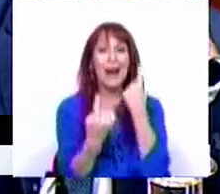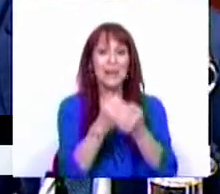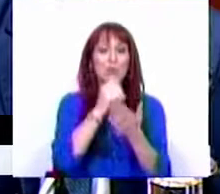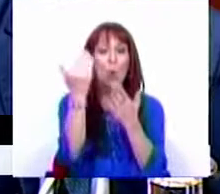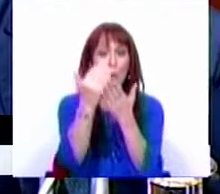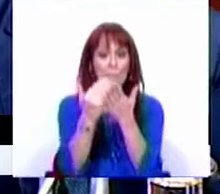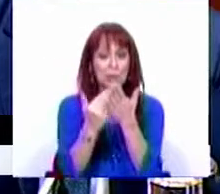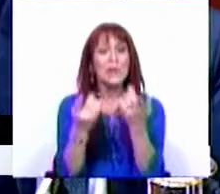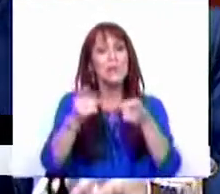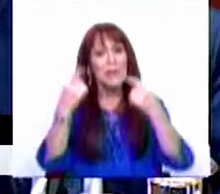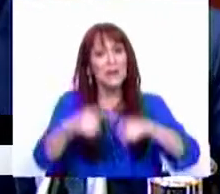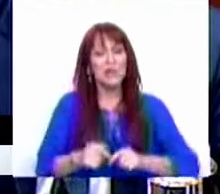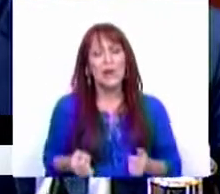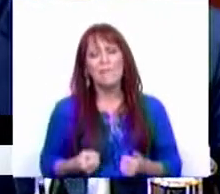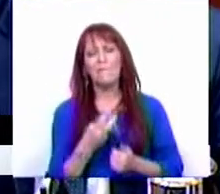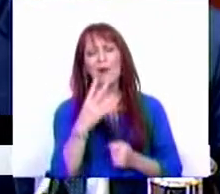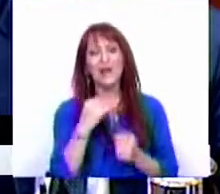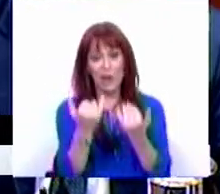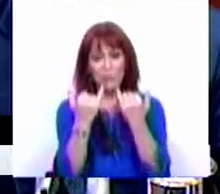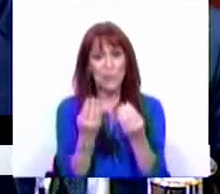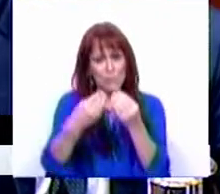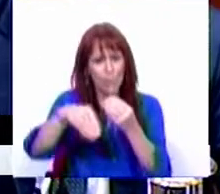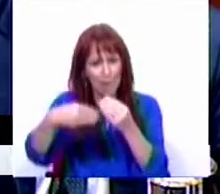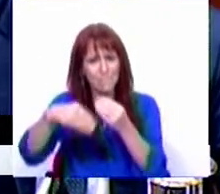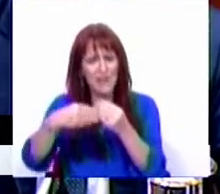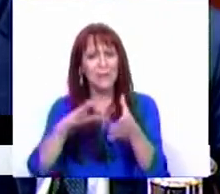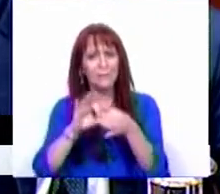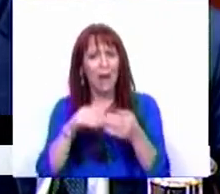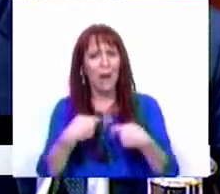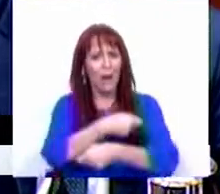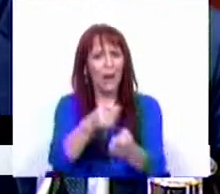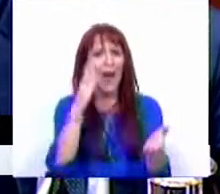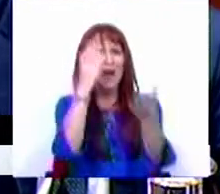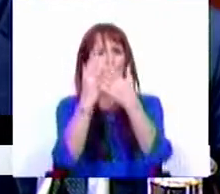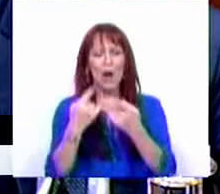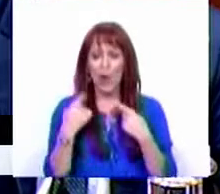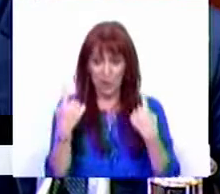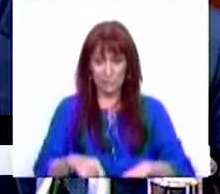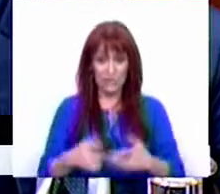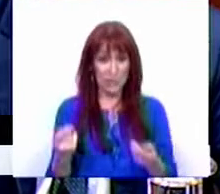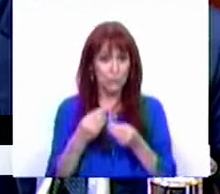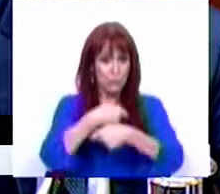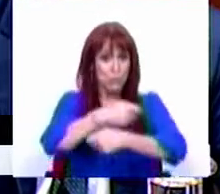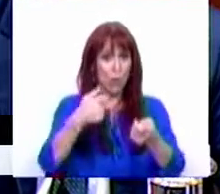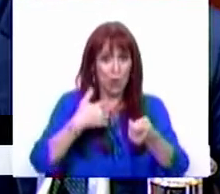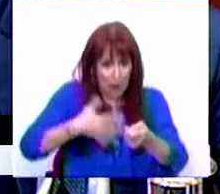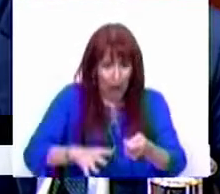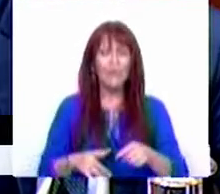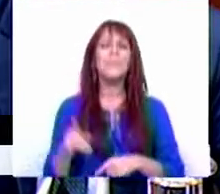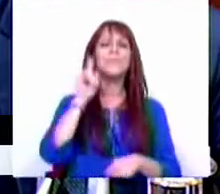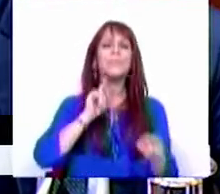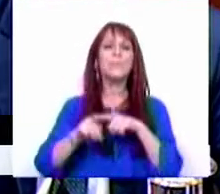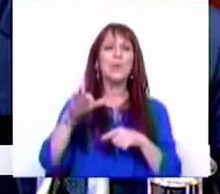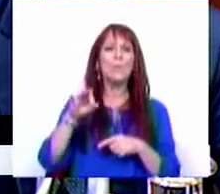medidas terá também um conjunto de informação complementar que chegará às escolas e nós queremos também que ela chegue. Sra.